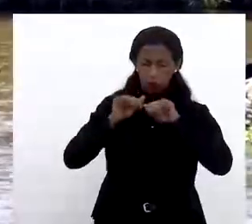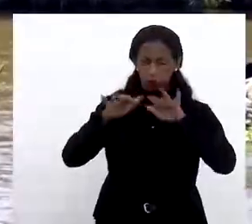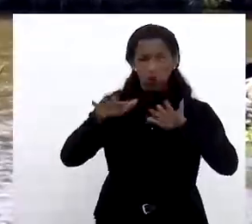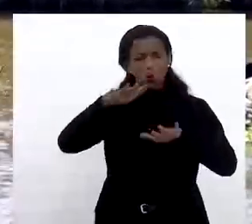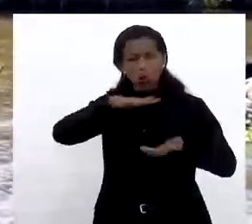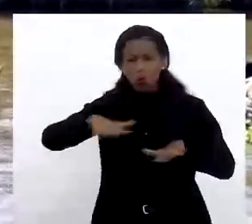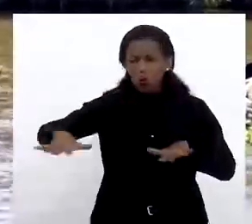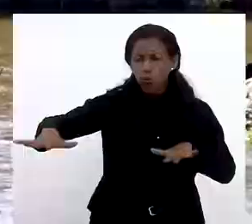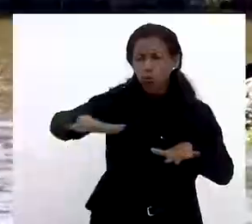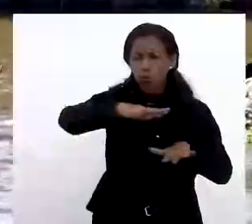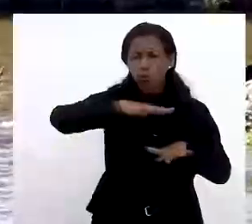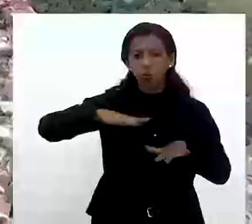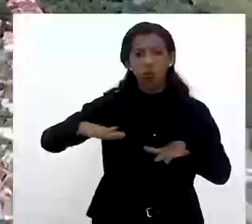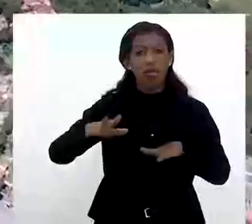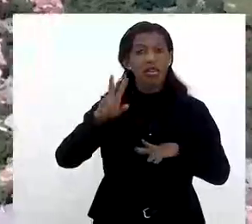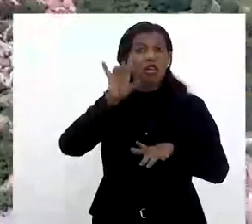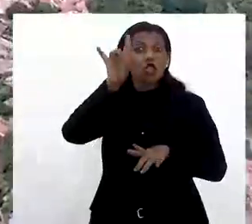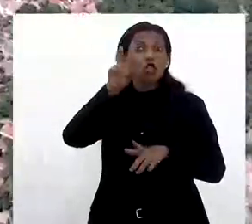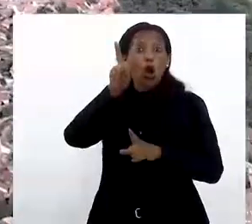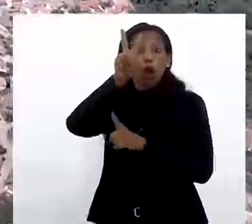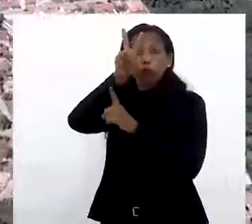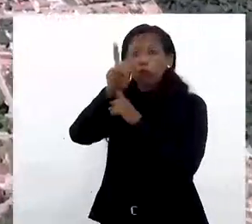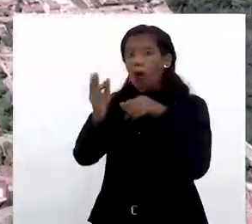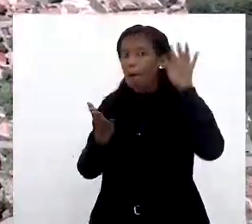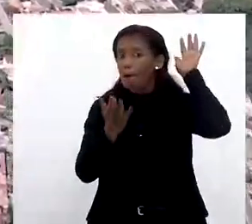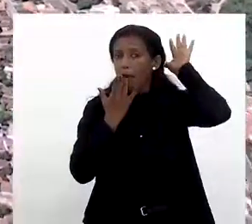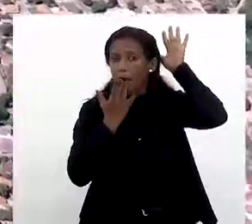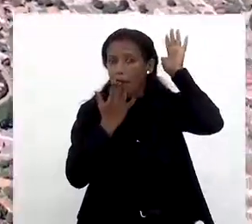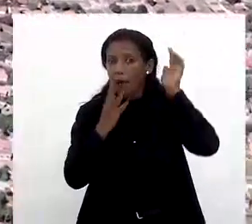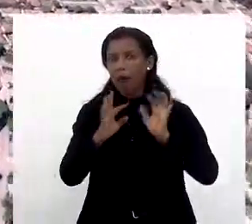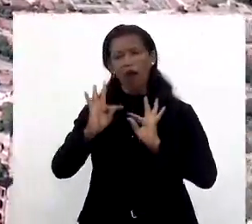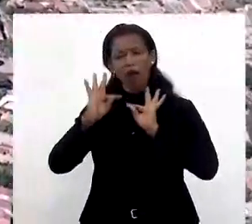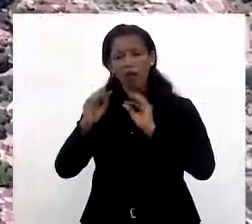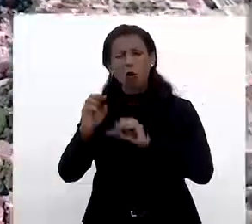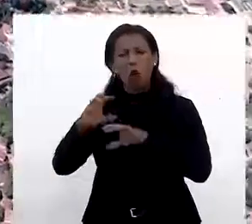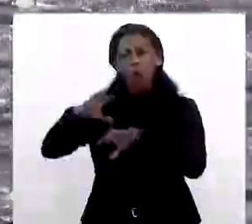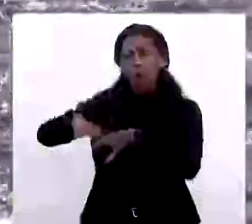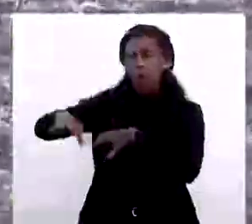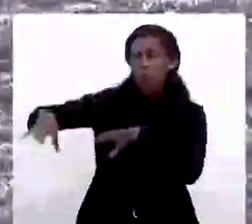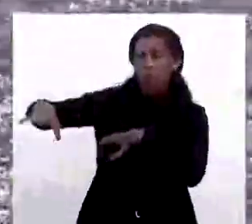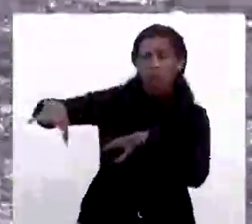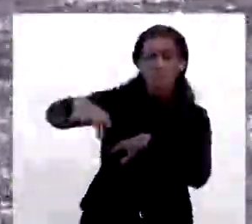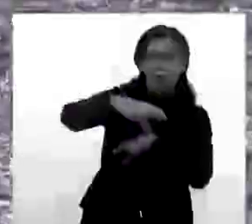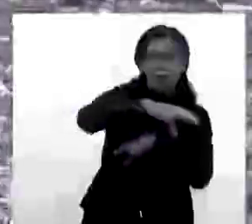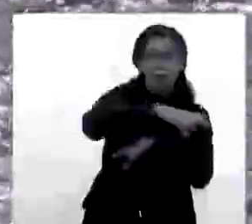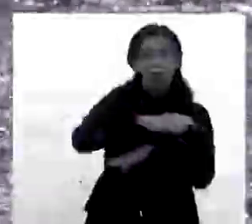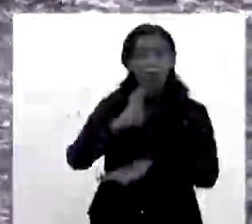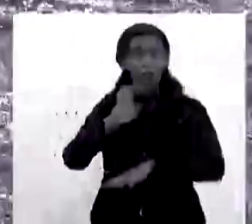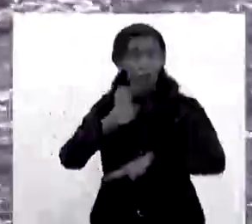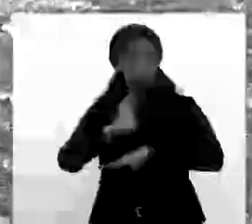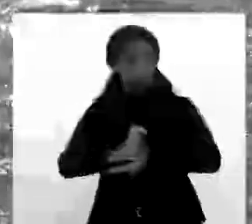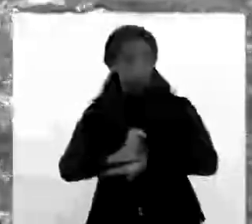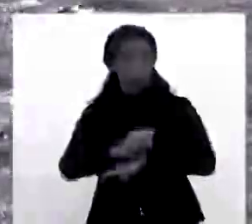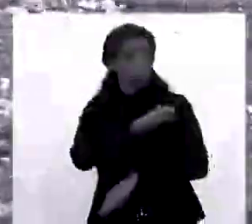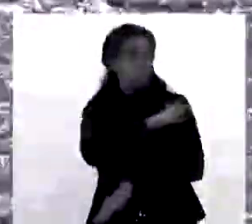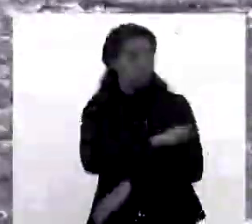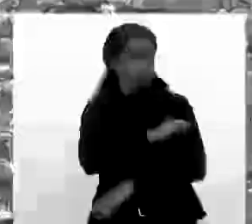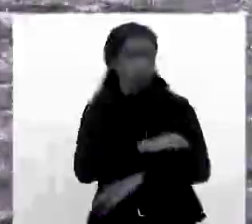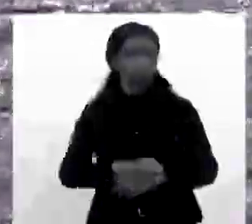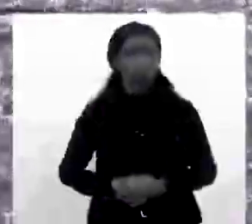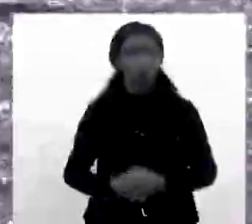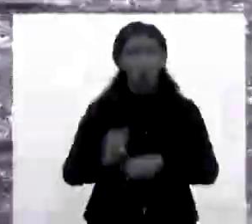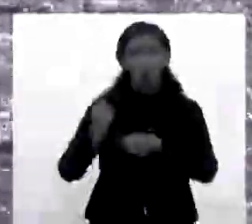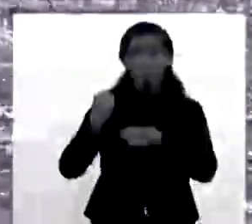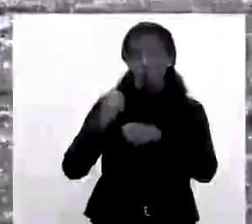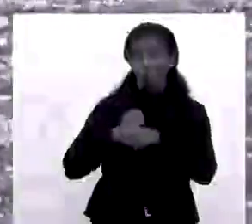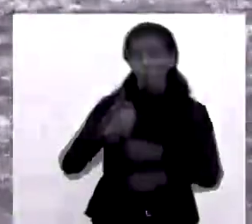Brasil era desbravado, toda essa região era habitada por indígenas, como em todos os lugares perto do litoral do